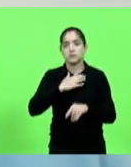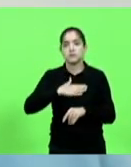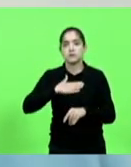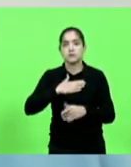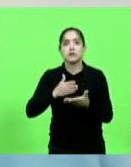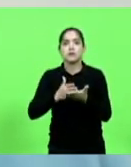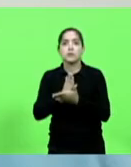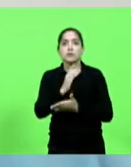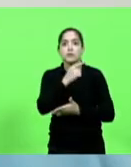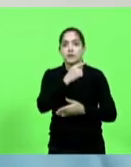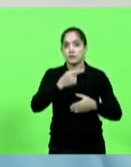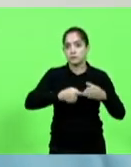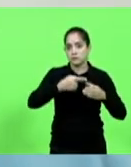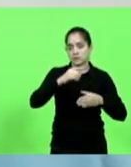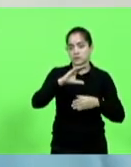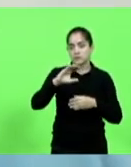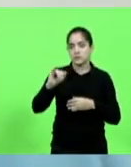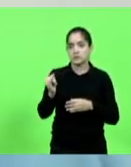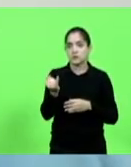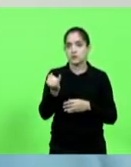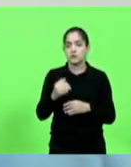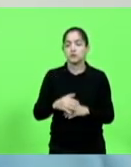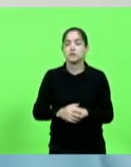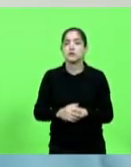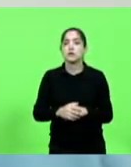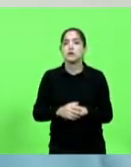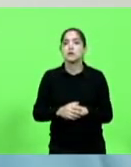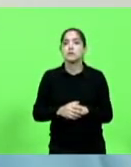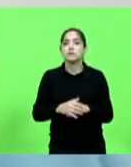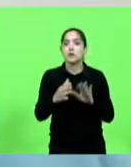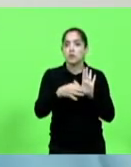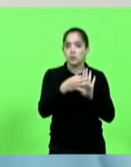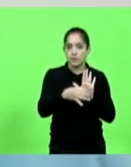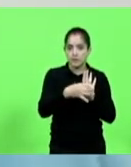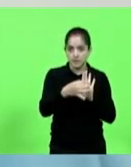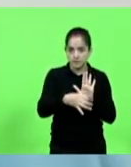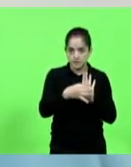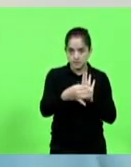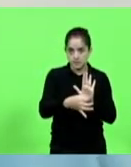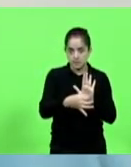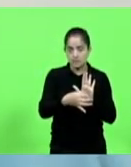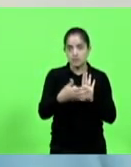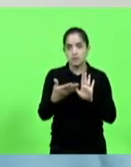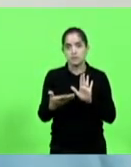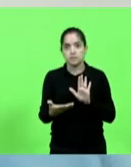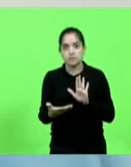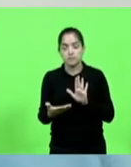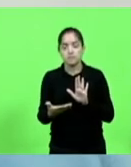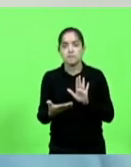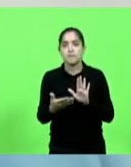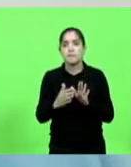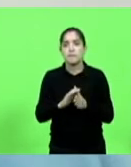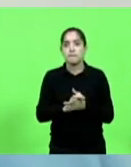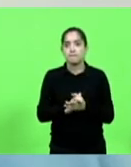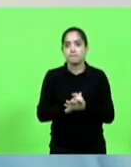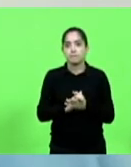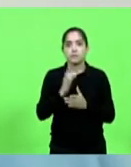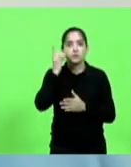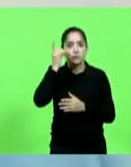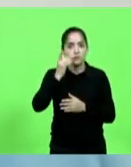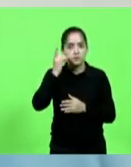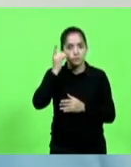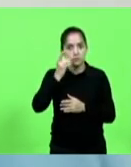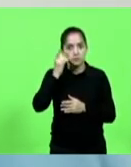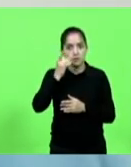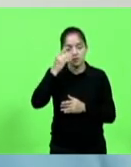CCJ, o parecer, perdão, aprovado na CCJ o parecer do deputado Mocelin pela